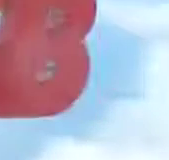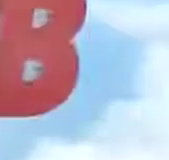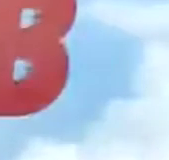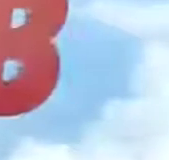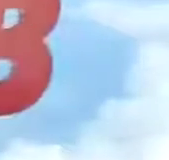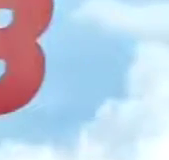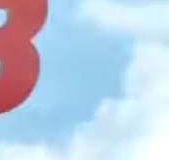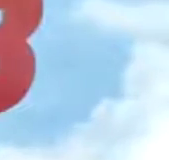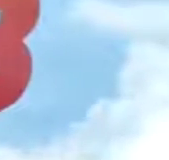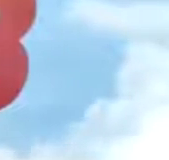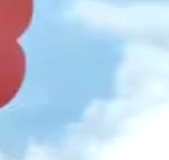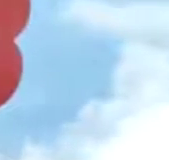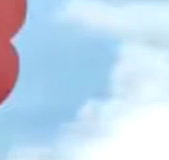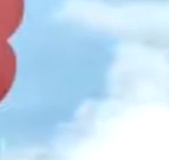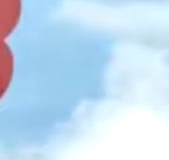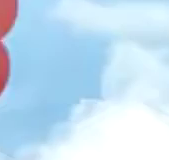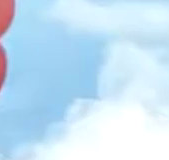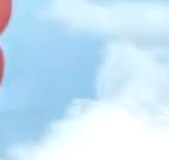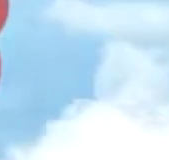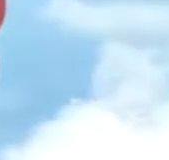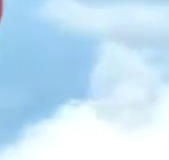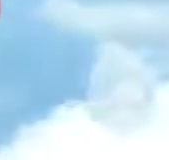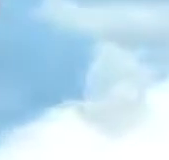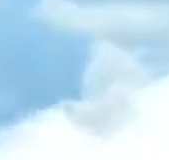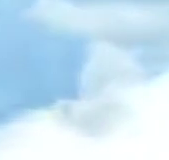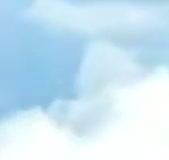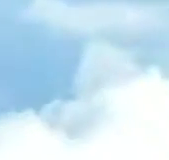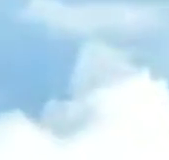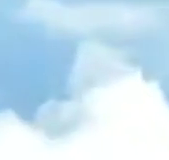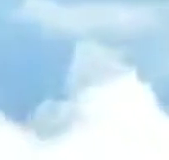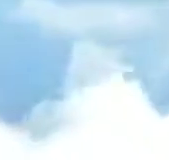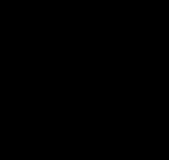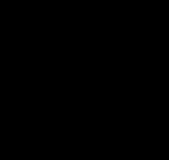aí E aí Obrigado.